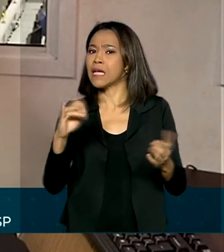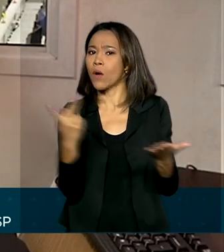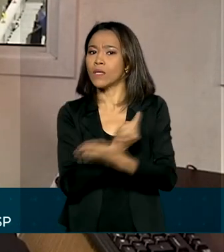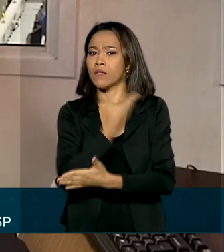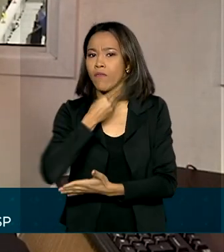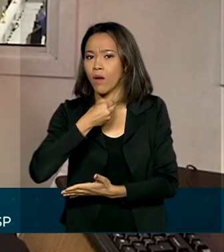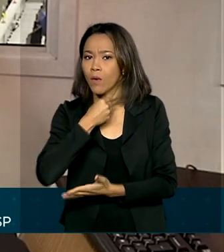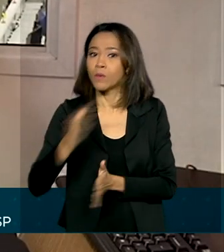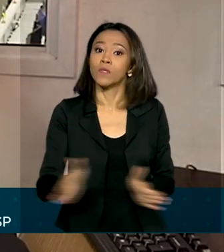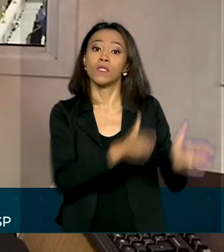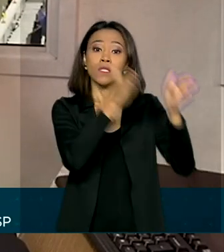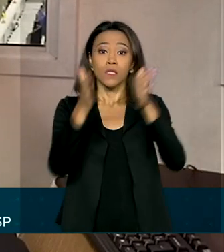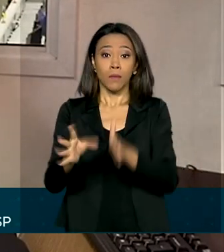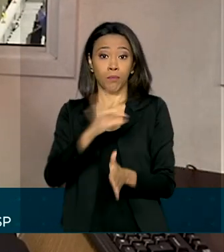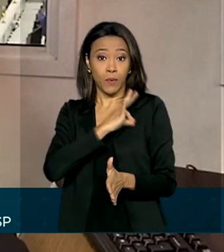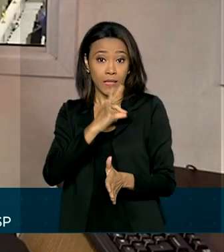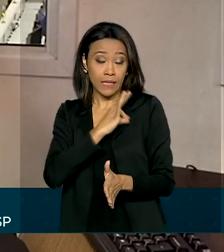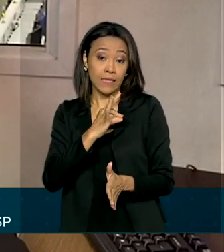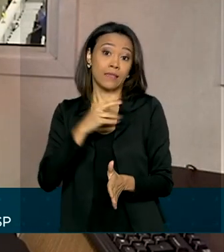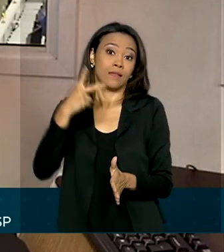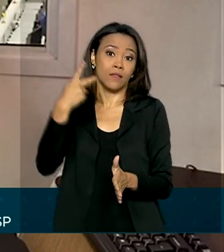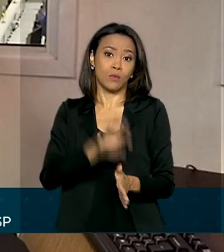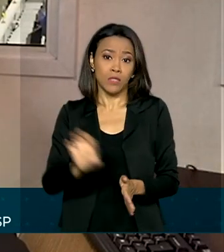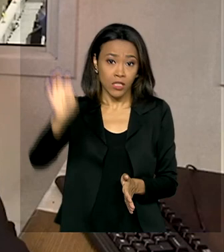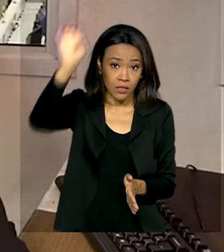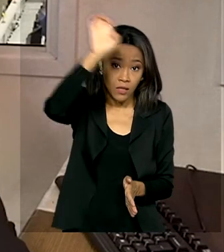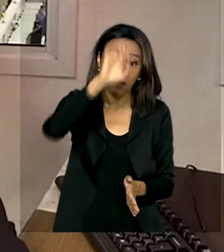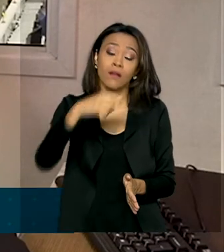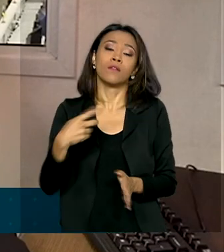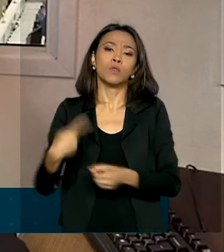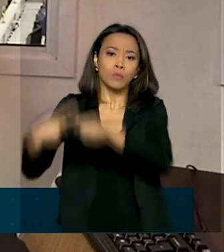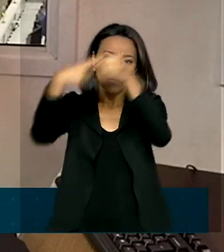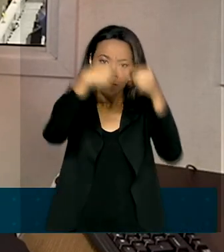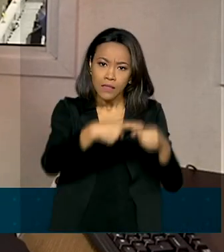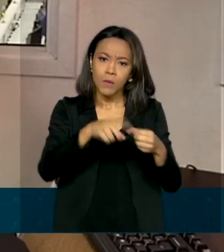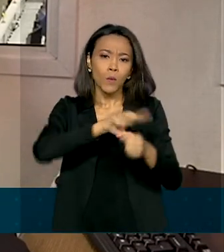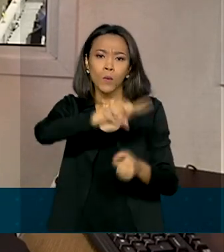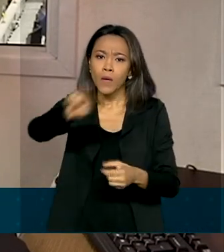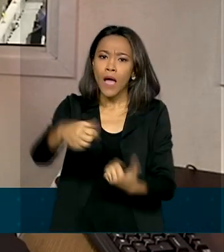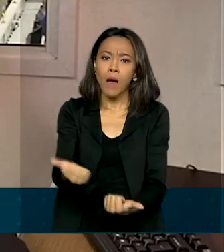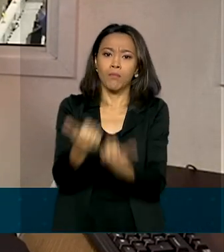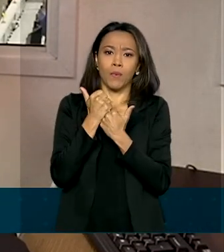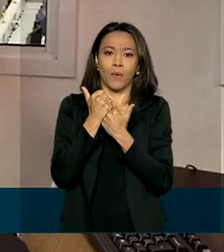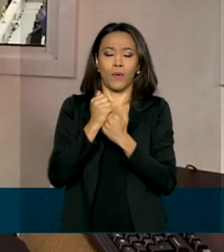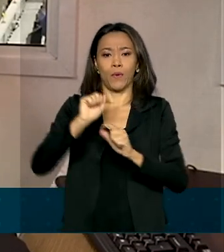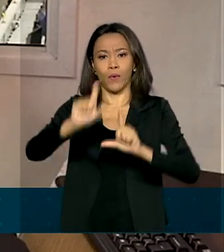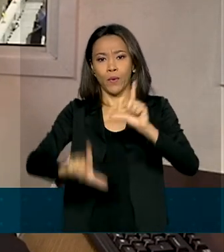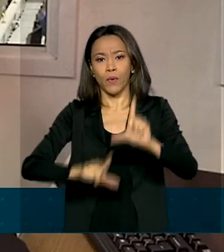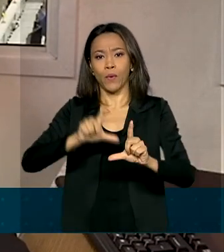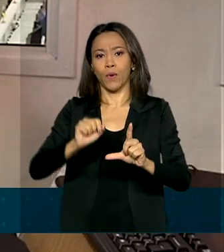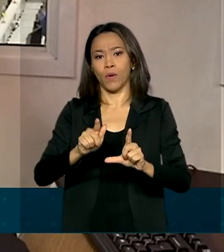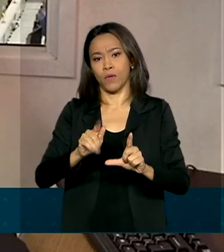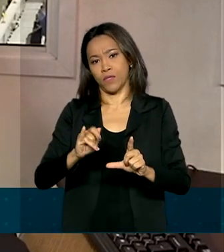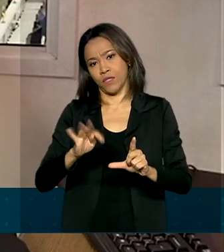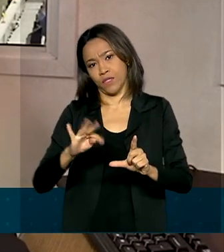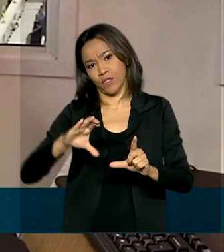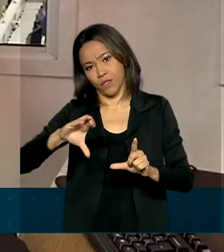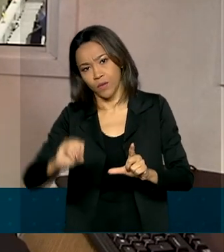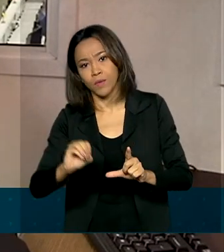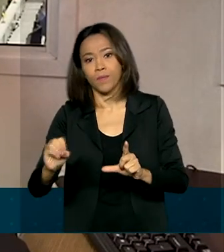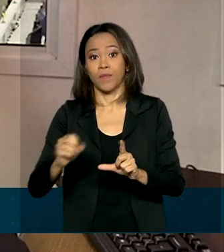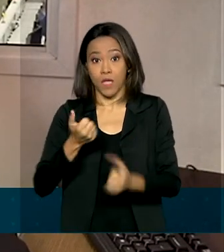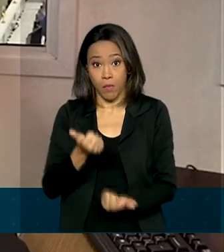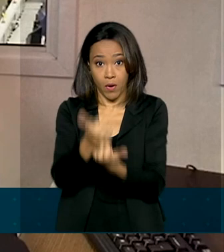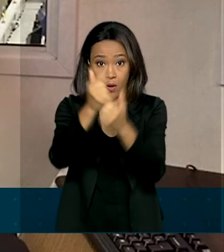polícias civis, militares e guardas municipais ficaram responsáveis pelo apoio logístico e reforço aos pontos de prova.